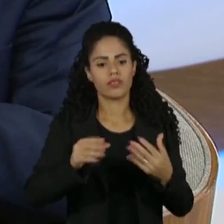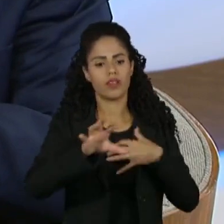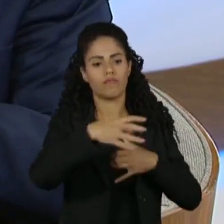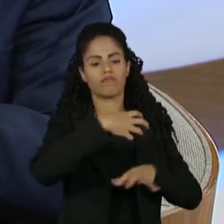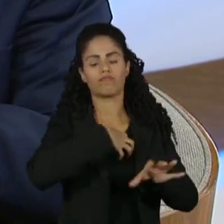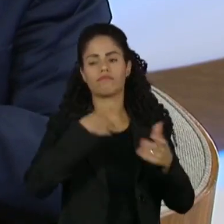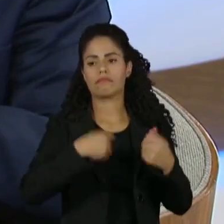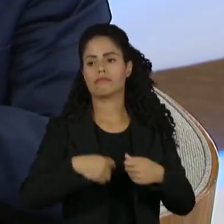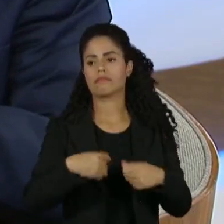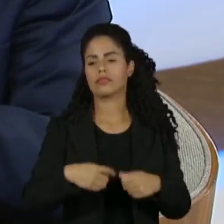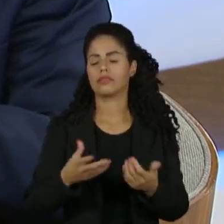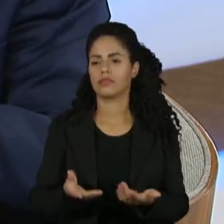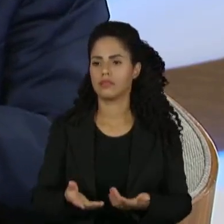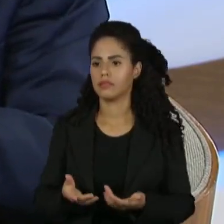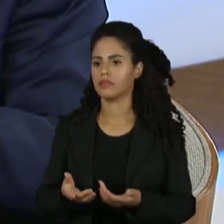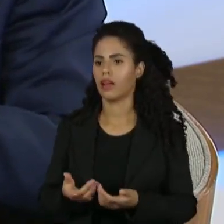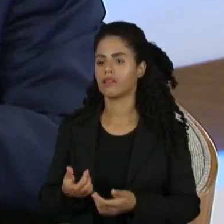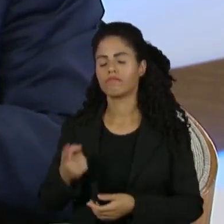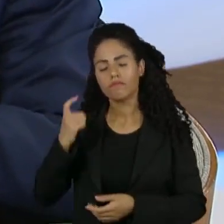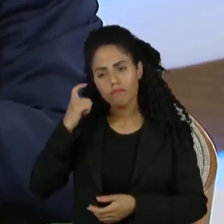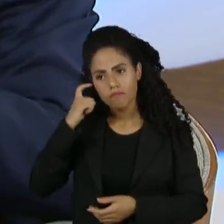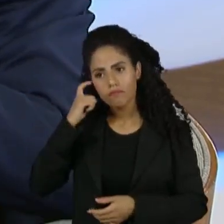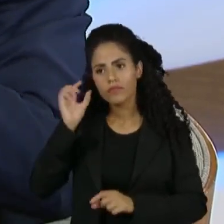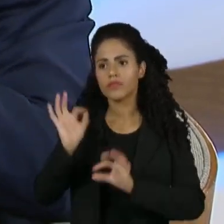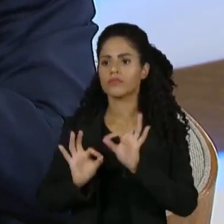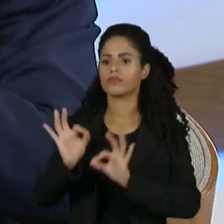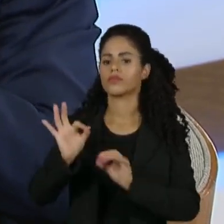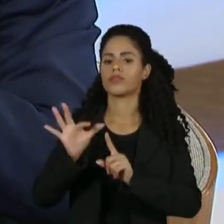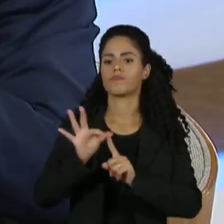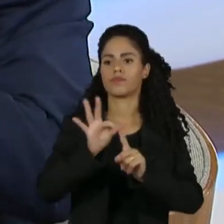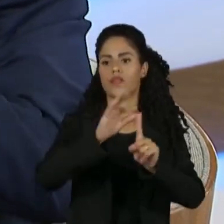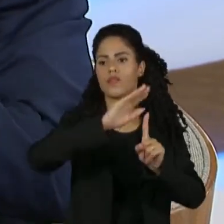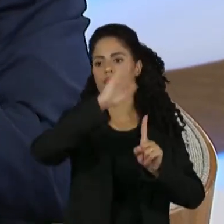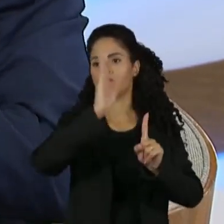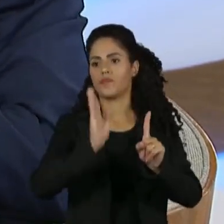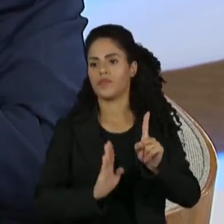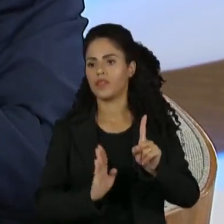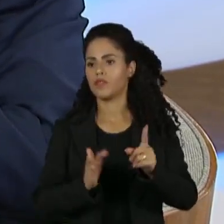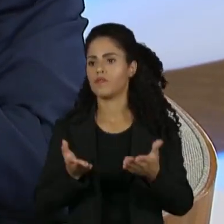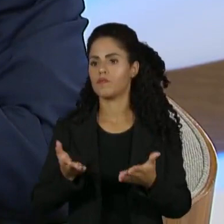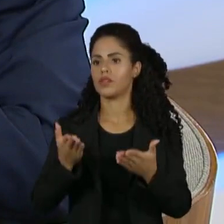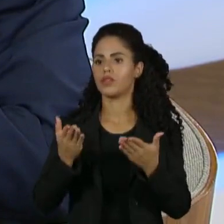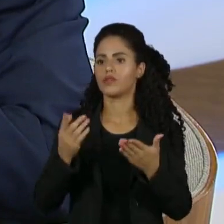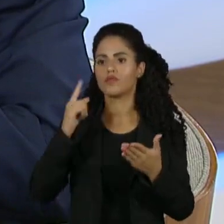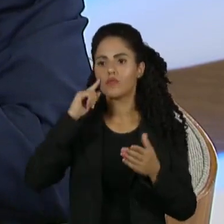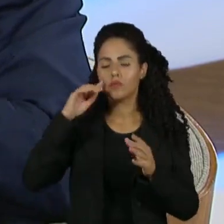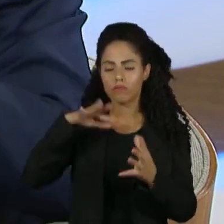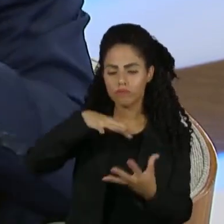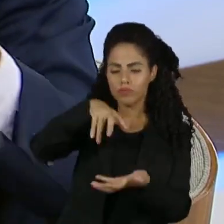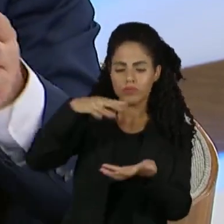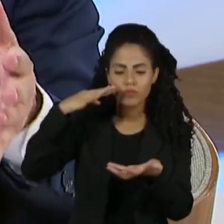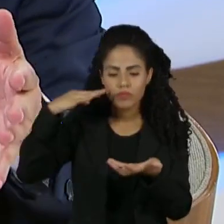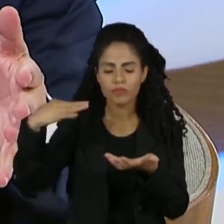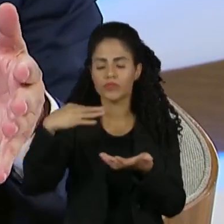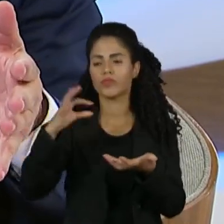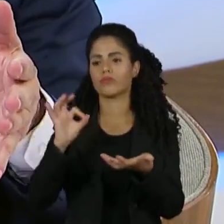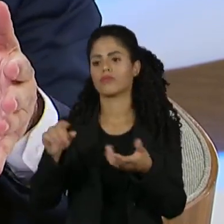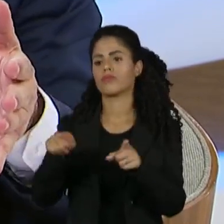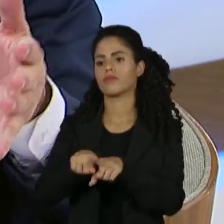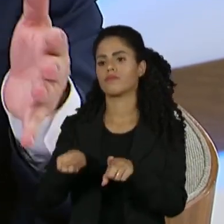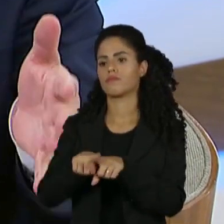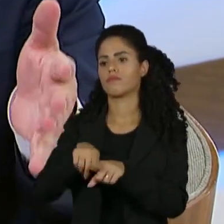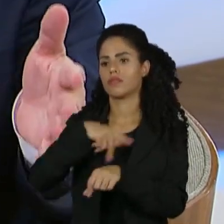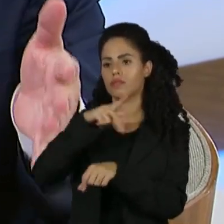mesmo tempo pensar num protagonismo do Brasil no cenário internacional e ter um olhar